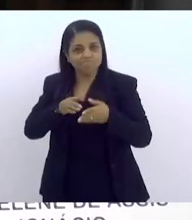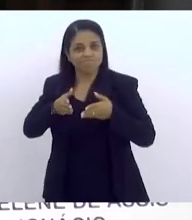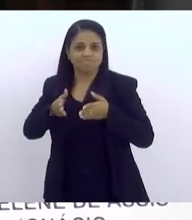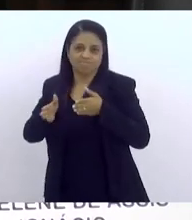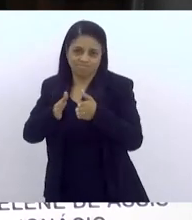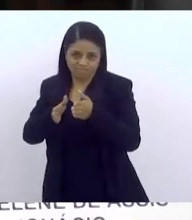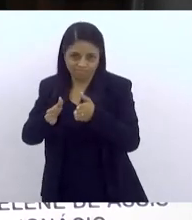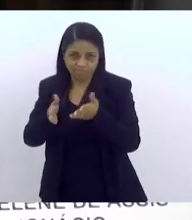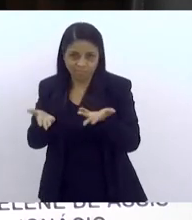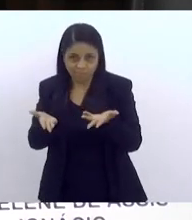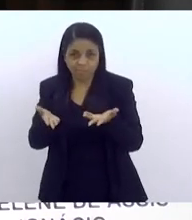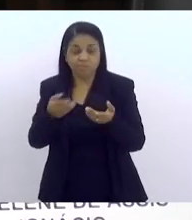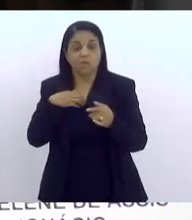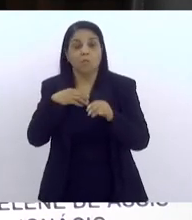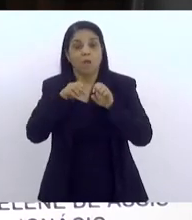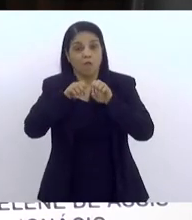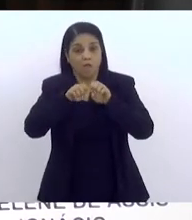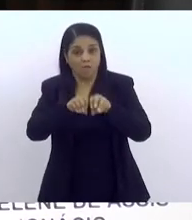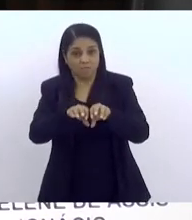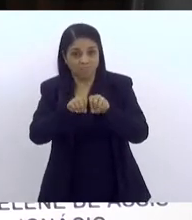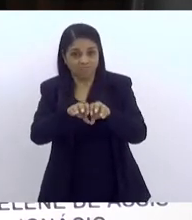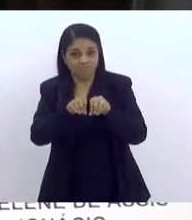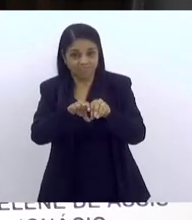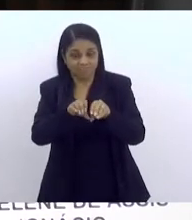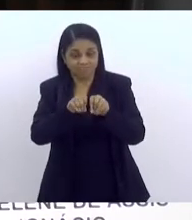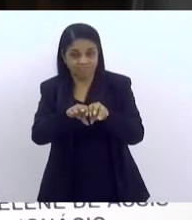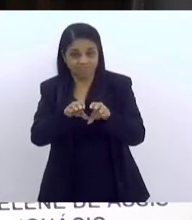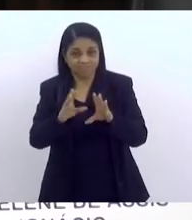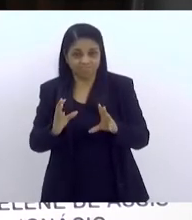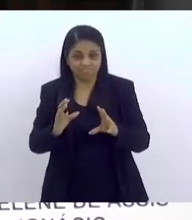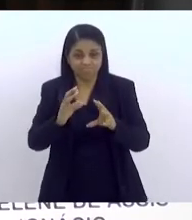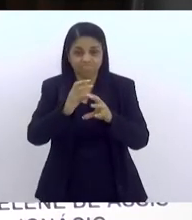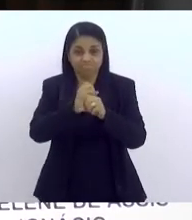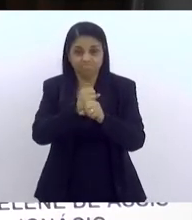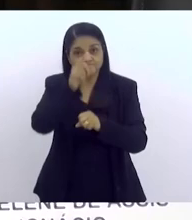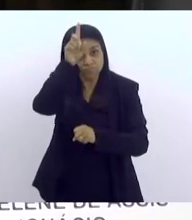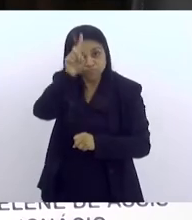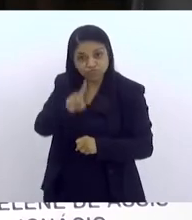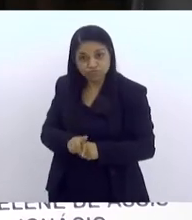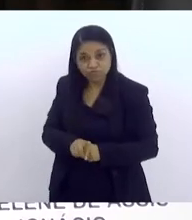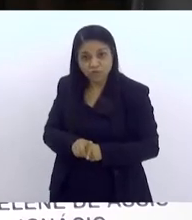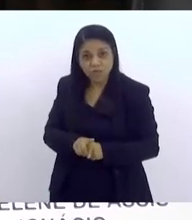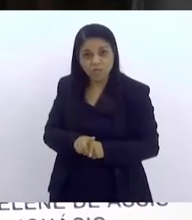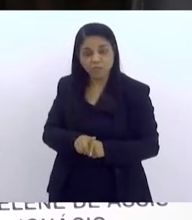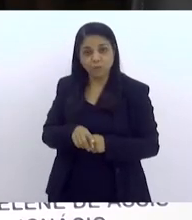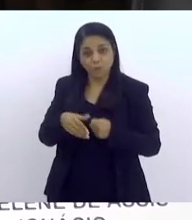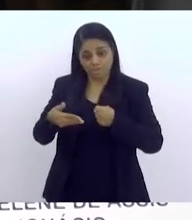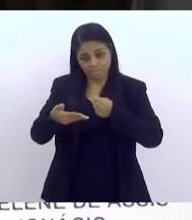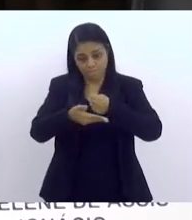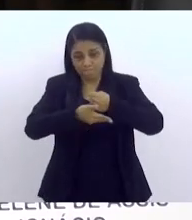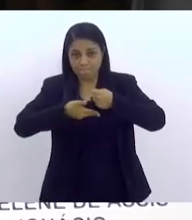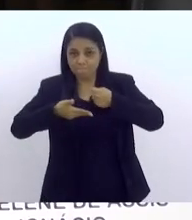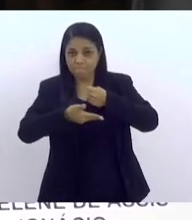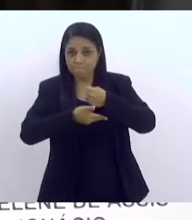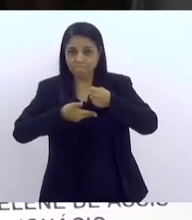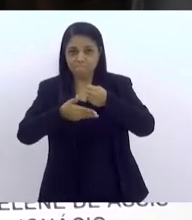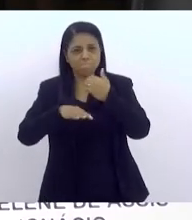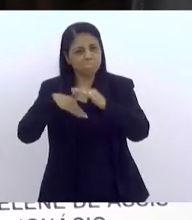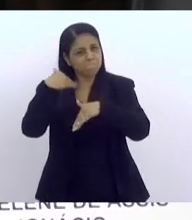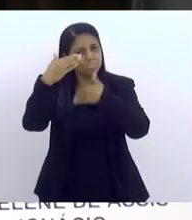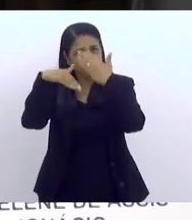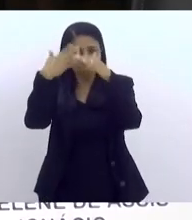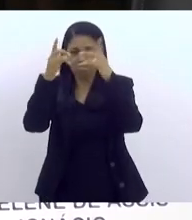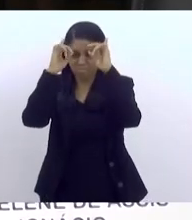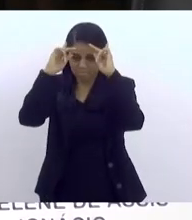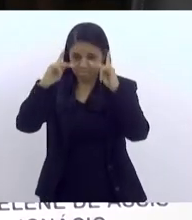Então, a educação se constitui como um direito, um dos pilares para o desenvolvimento de pessoas,